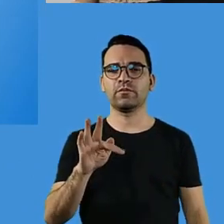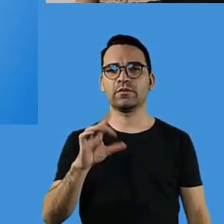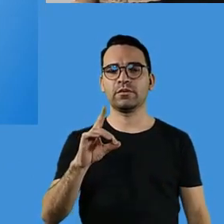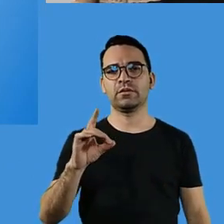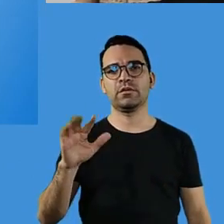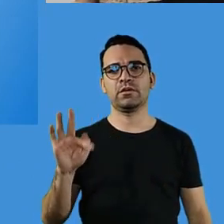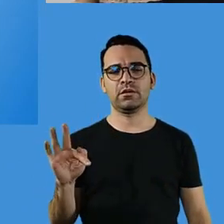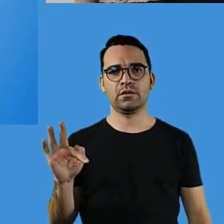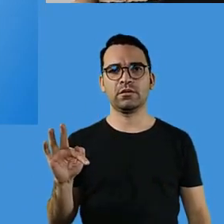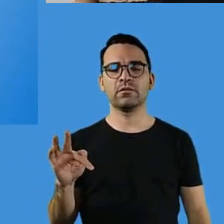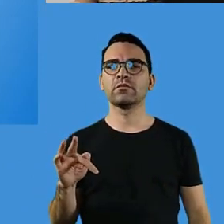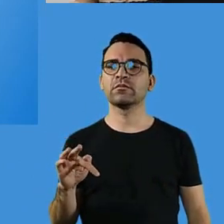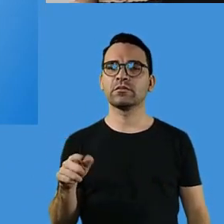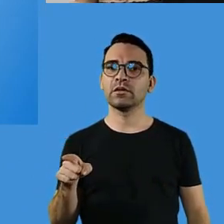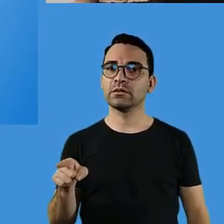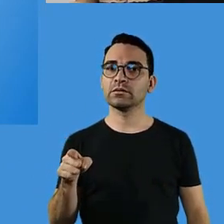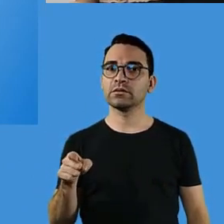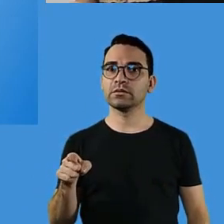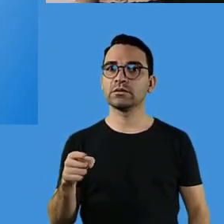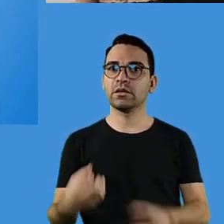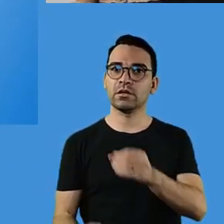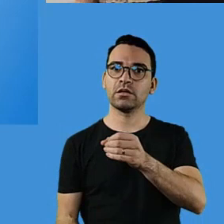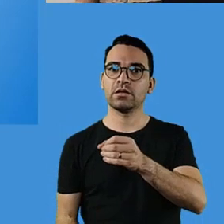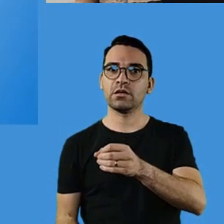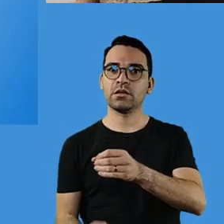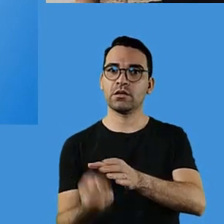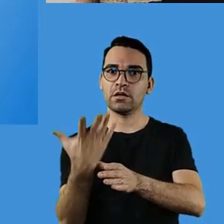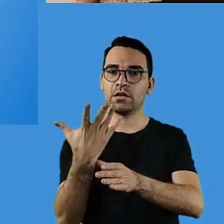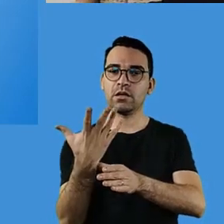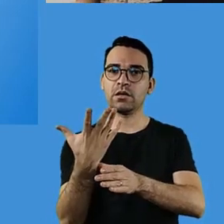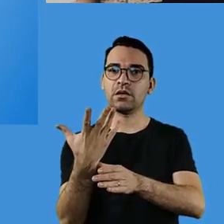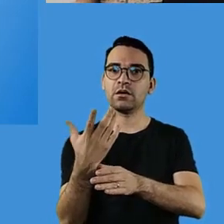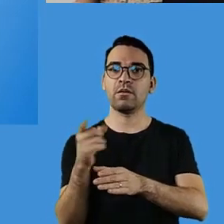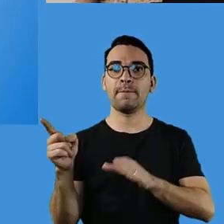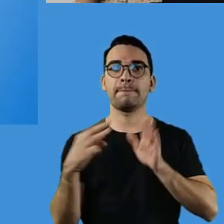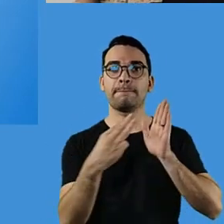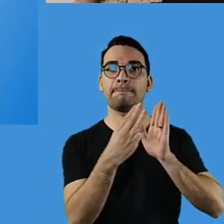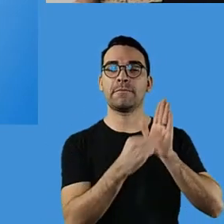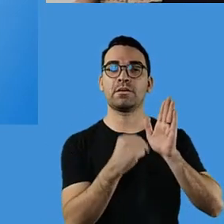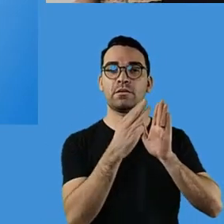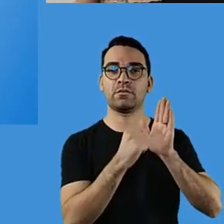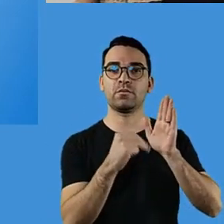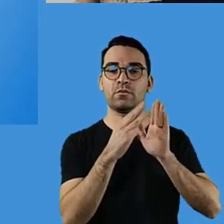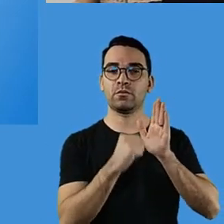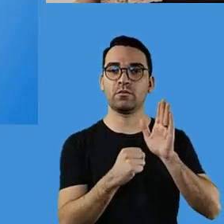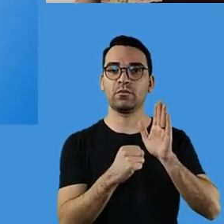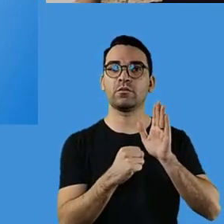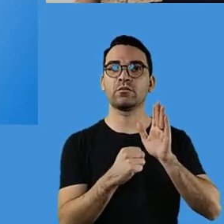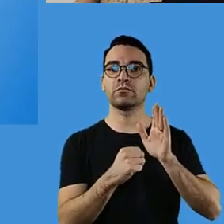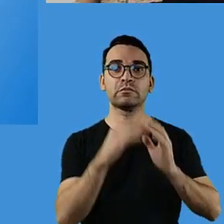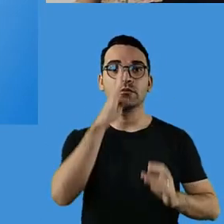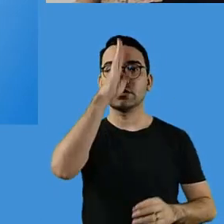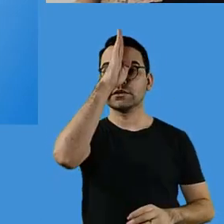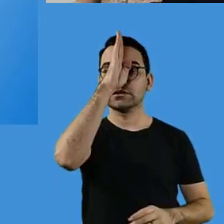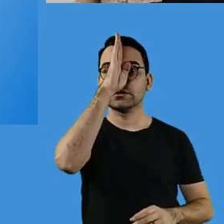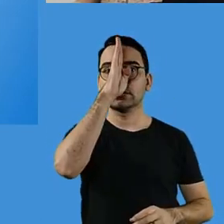eles desenvolveram essa plataforma gratuita para apoiar a aprendizagem